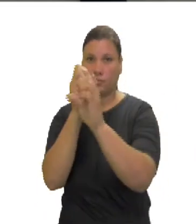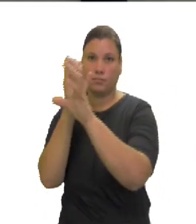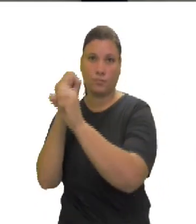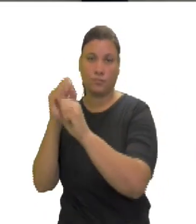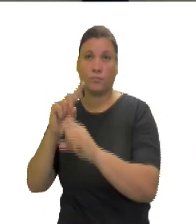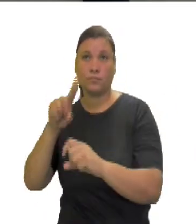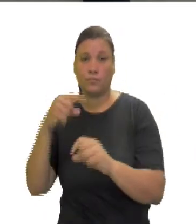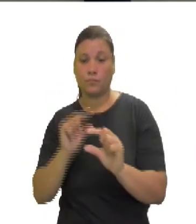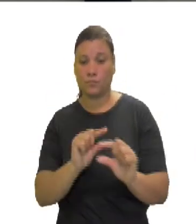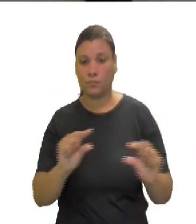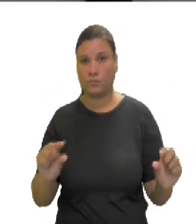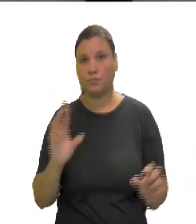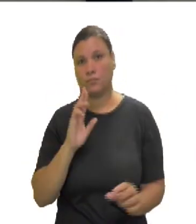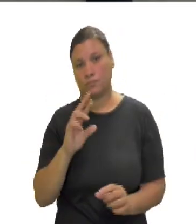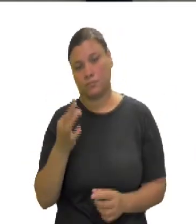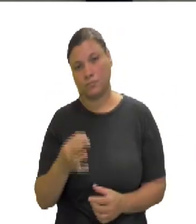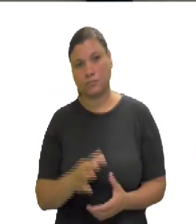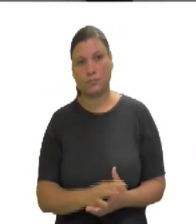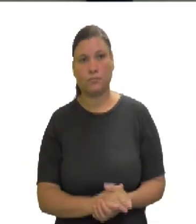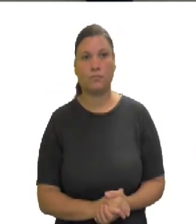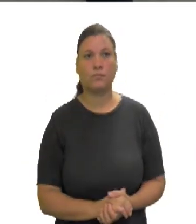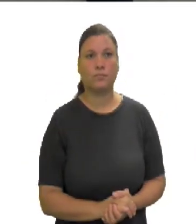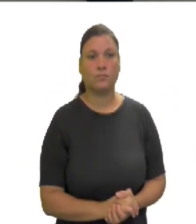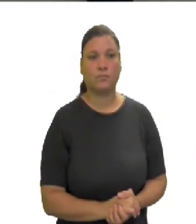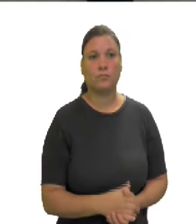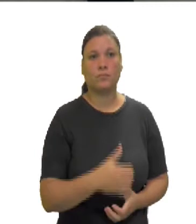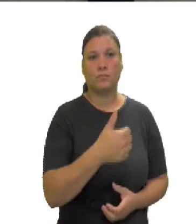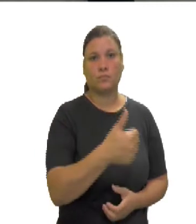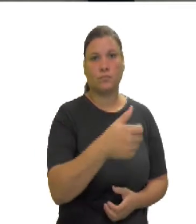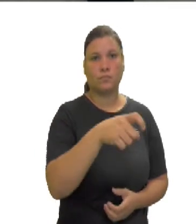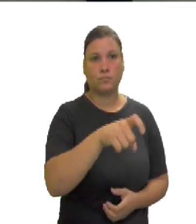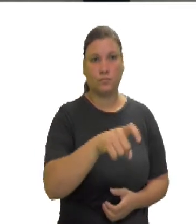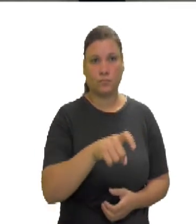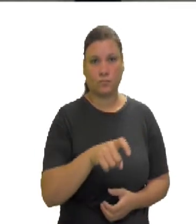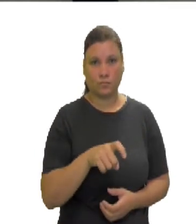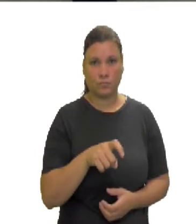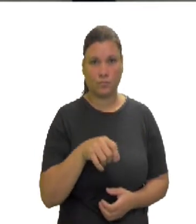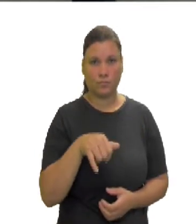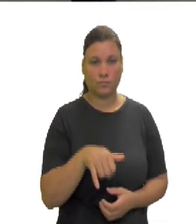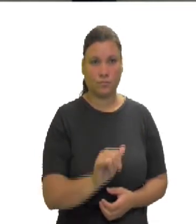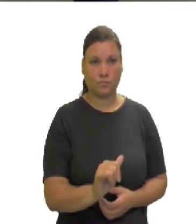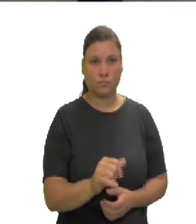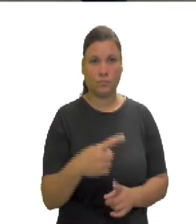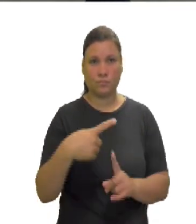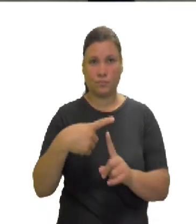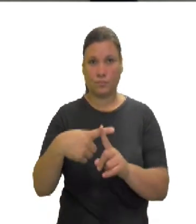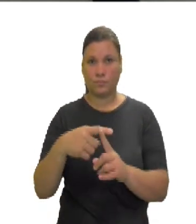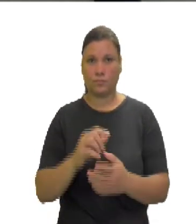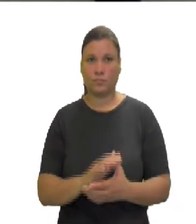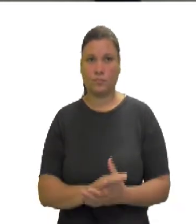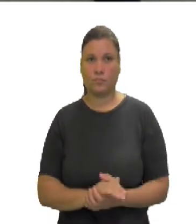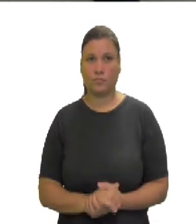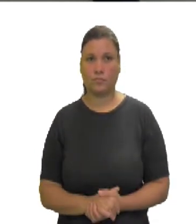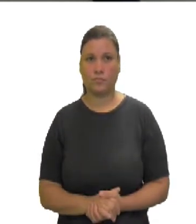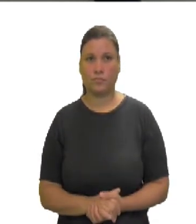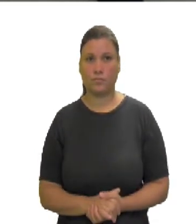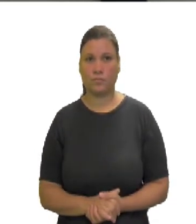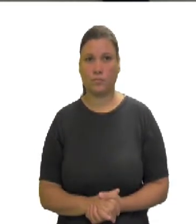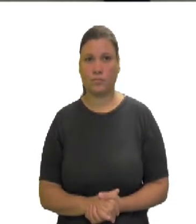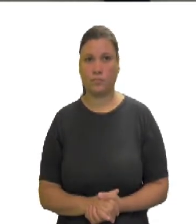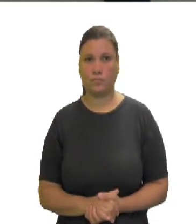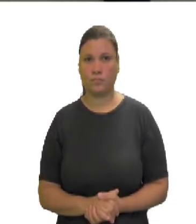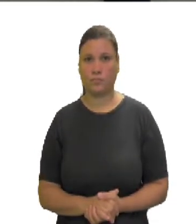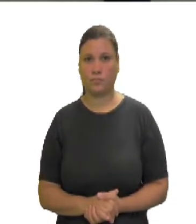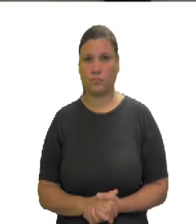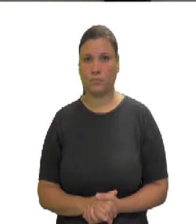vou ter como resultado 12XY. Mais o